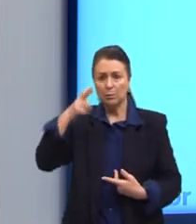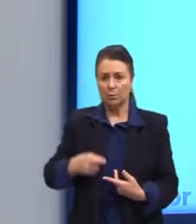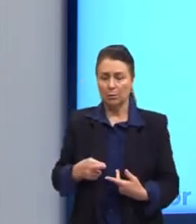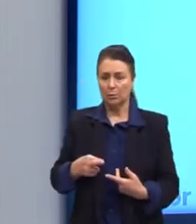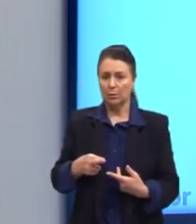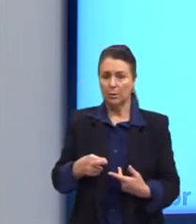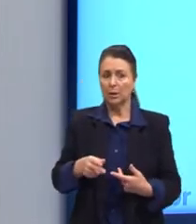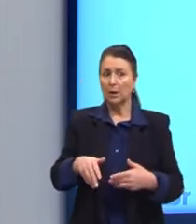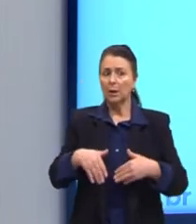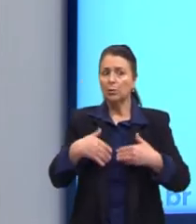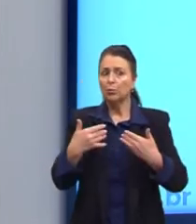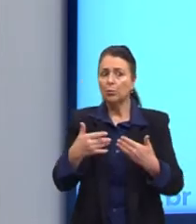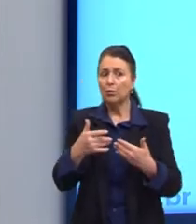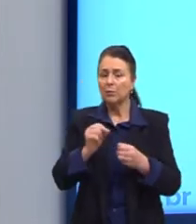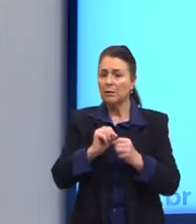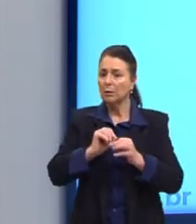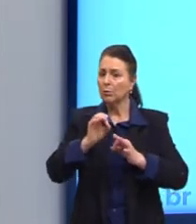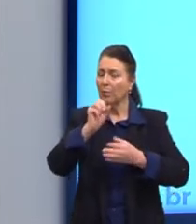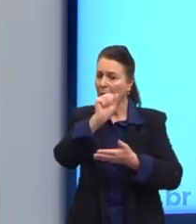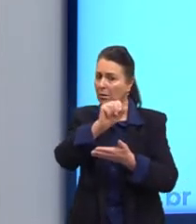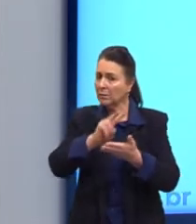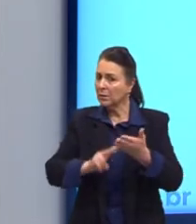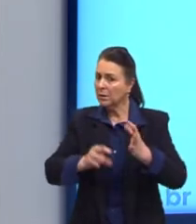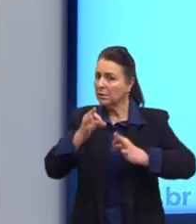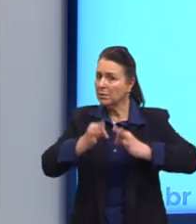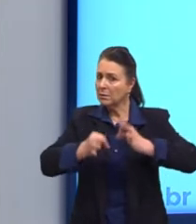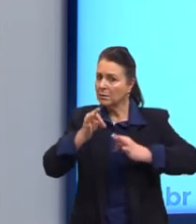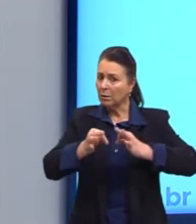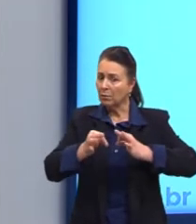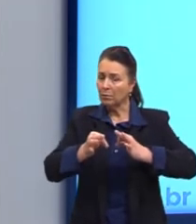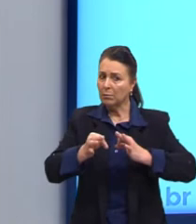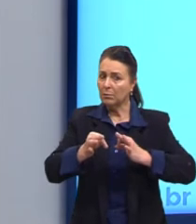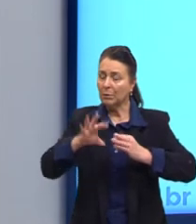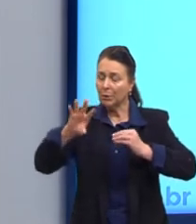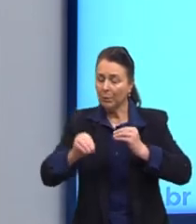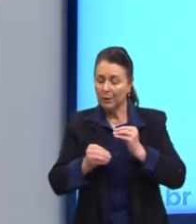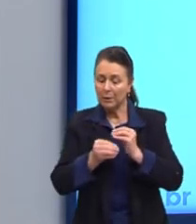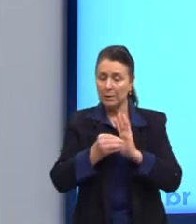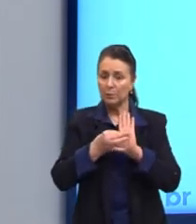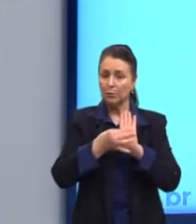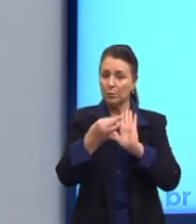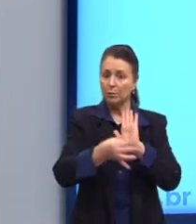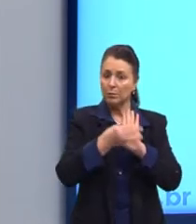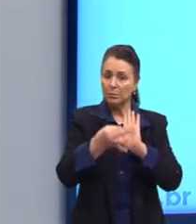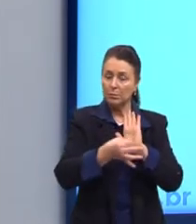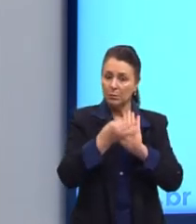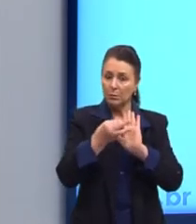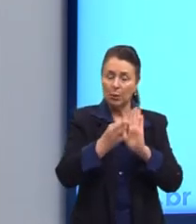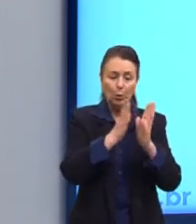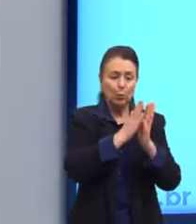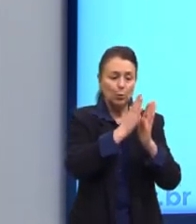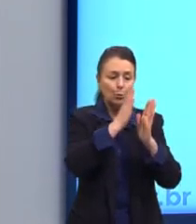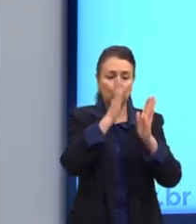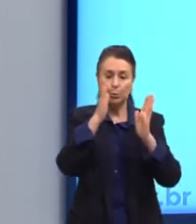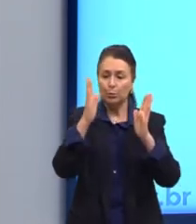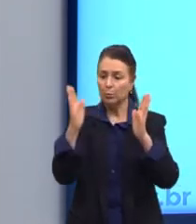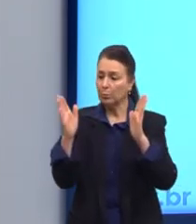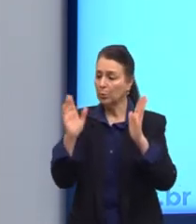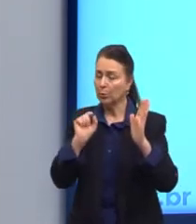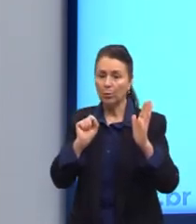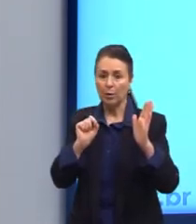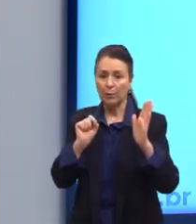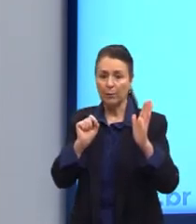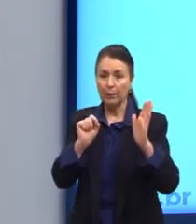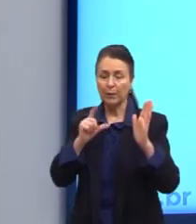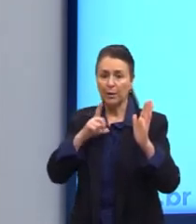juízos, eu preciso encadear algumas coisas, que é a argumentação. Um encadeamento de que nos